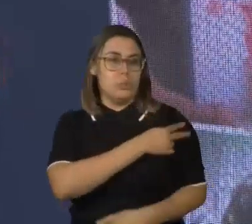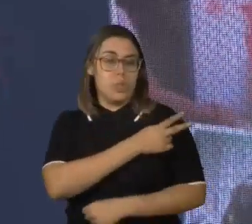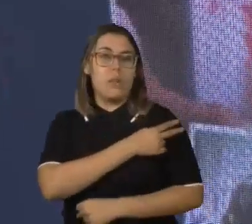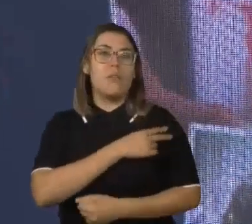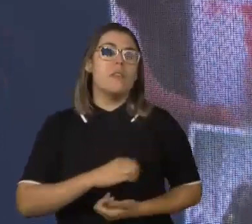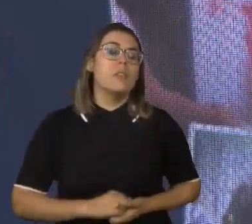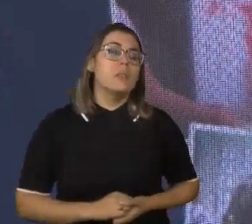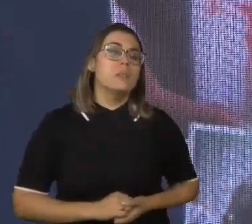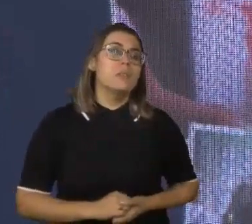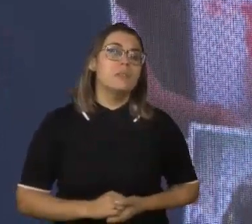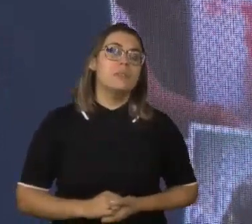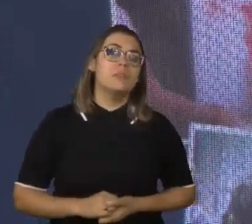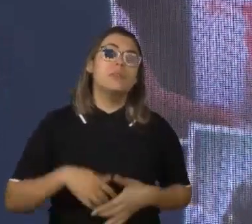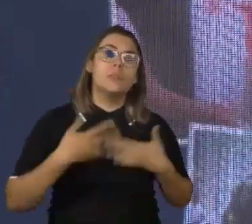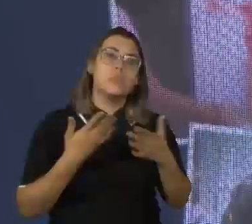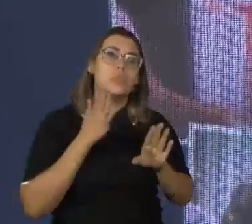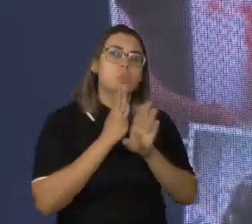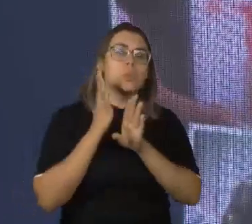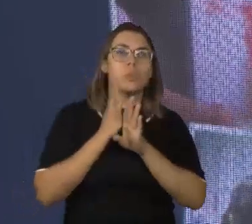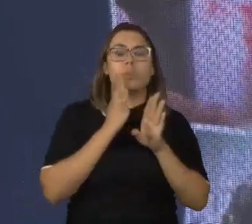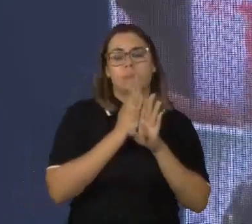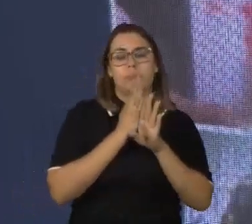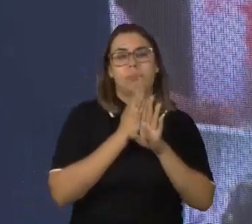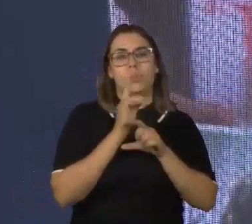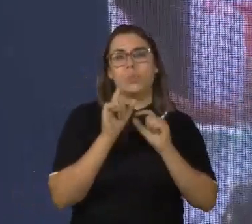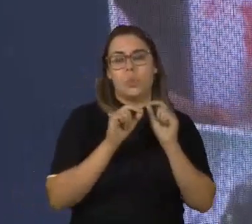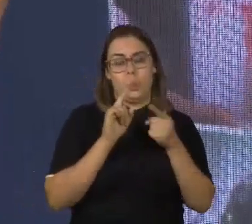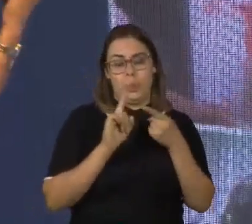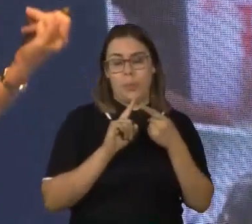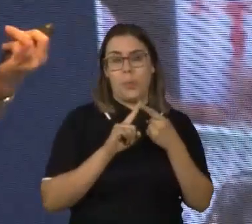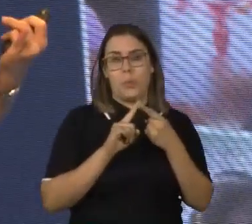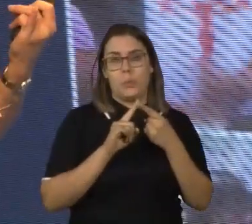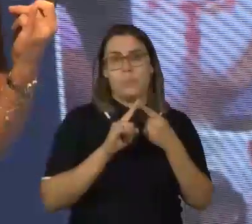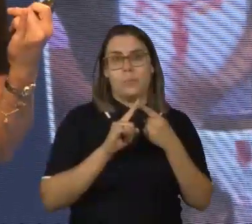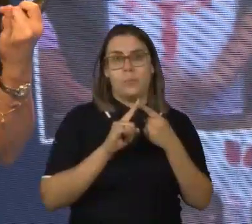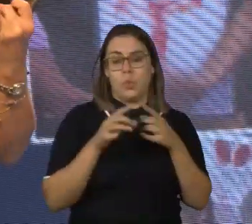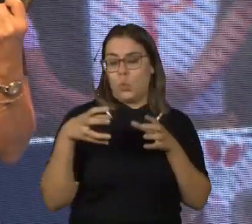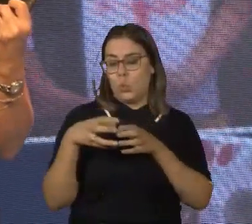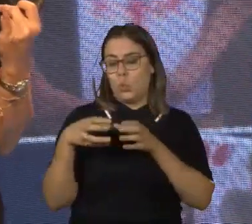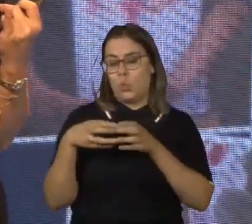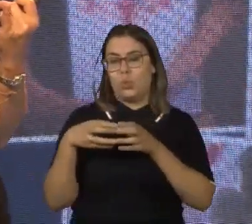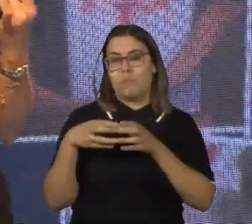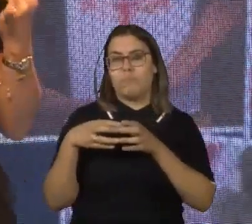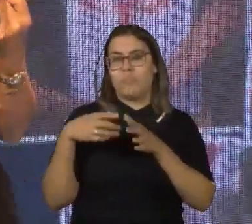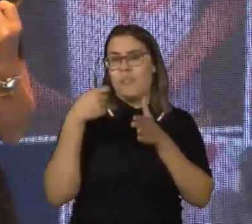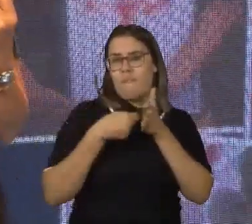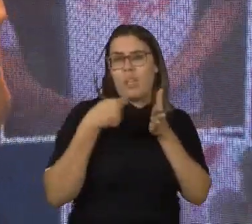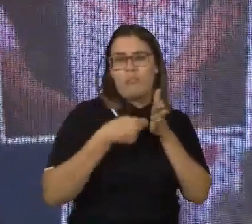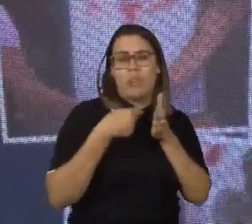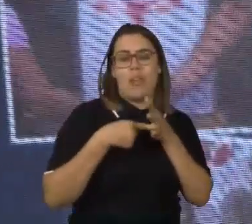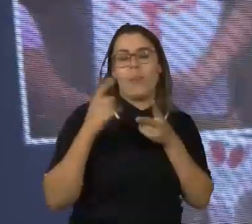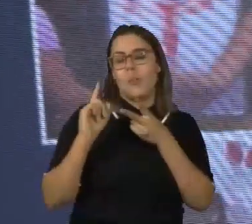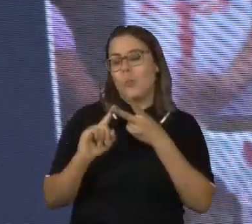como psicóloga, entre outras pessoas, e tínhamos alguns trabalhos. Um era o grupo de autodefensoria e o